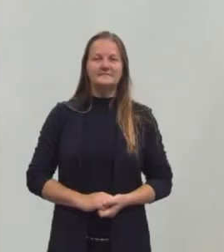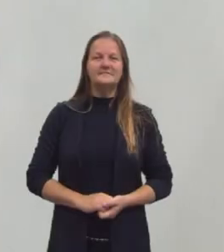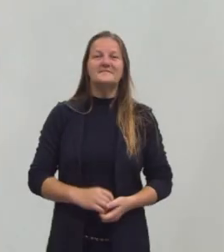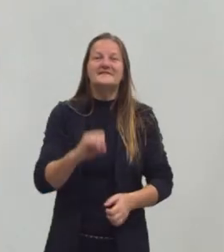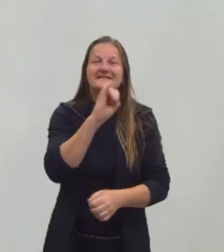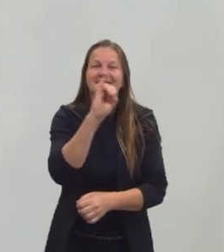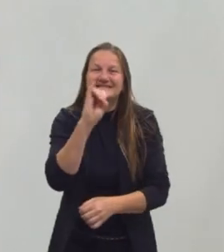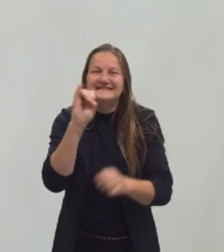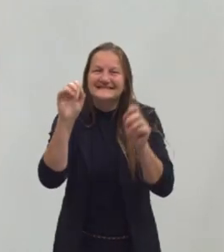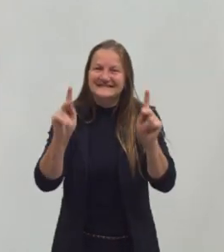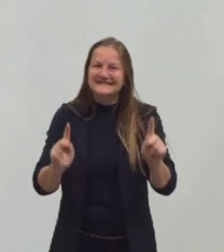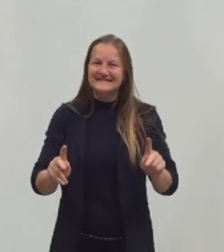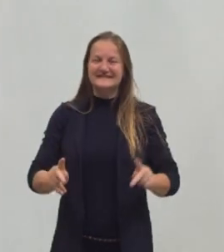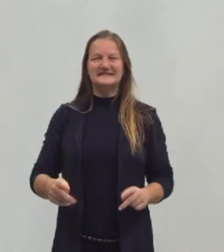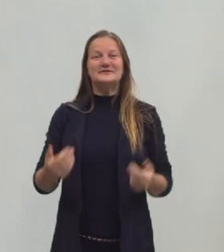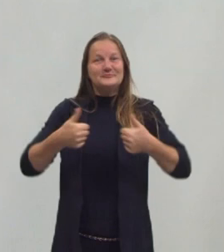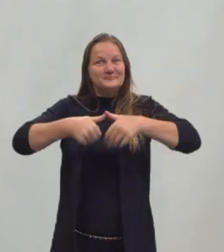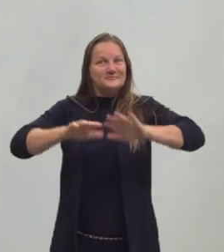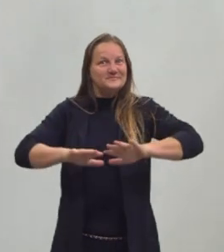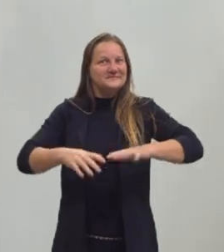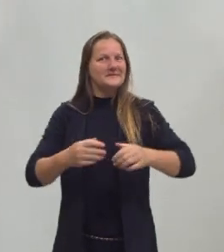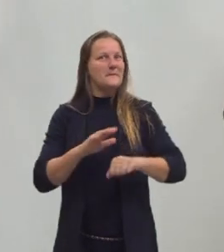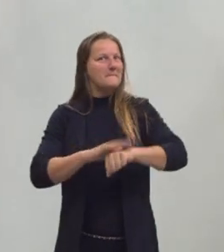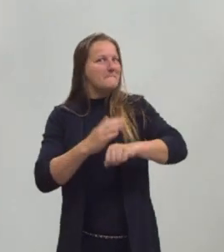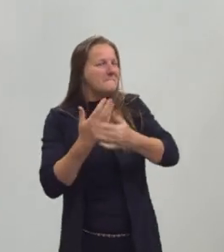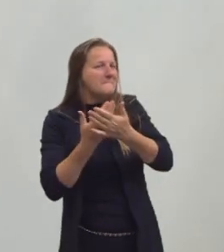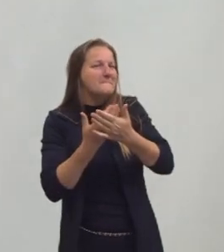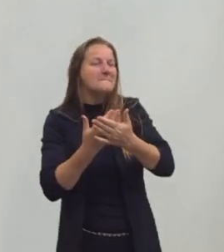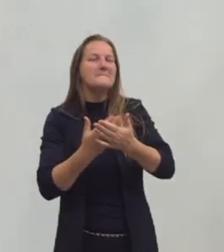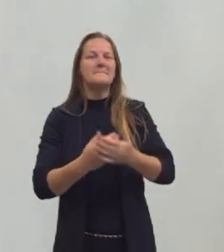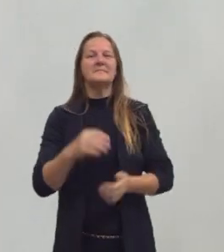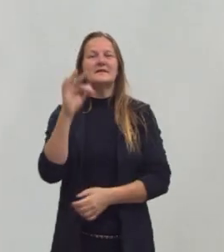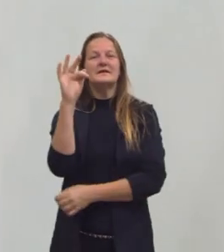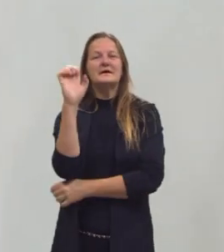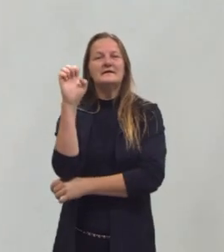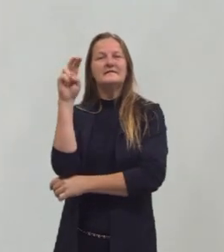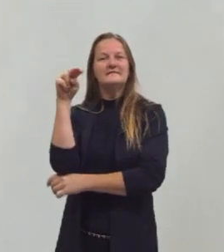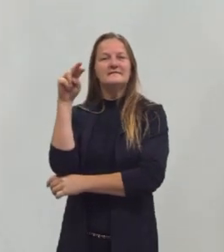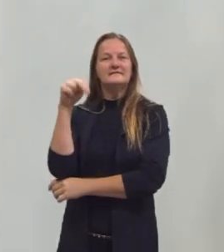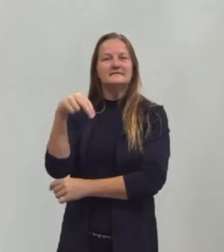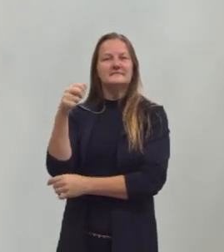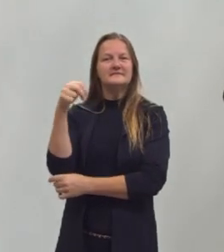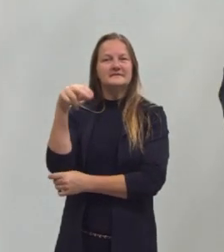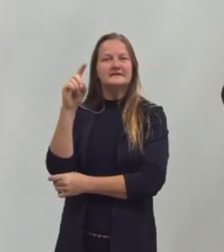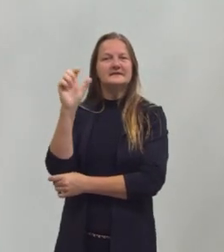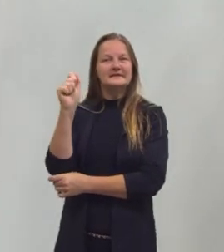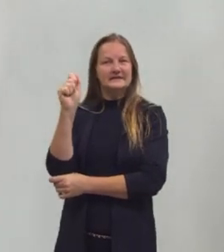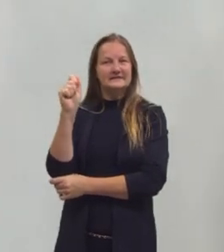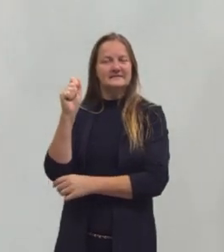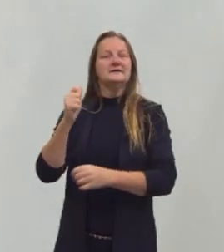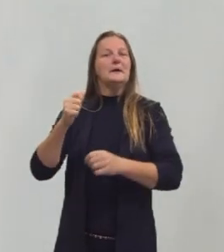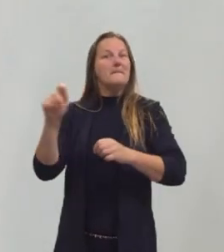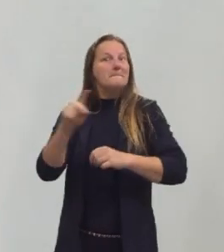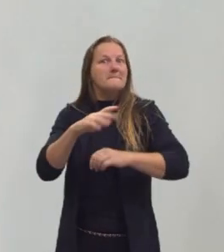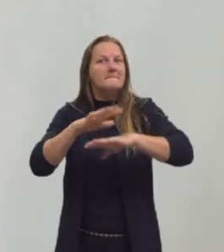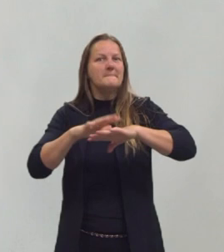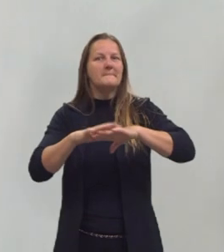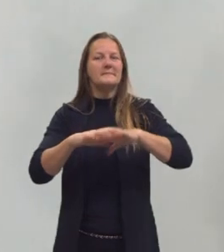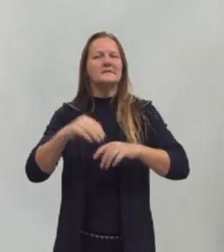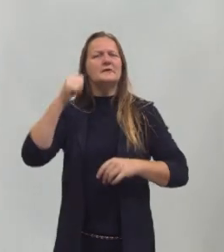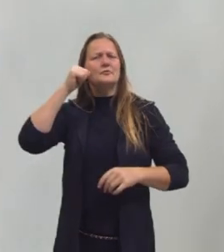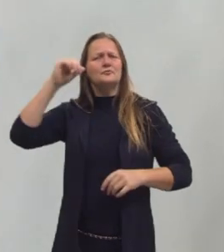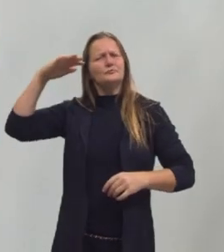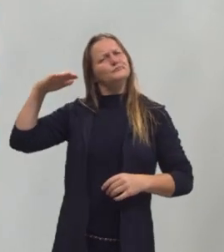Olá pessoal, estamos aqui para mais uma aula. Me chamo Fernanda, sou prof. de matemática, tenho baixa estatura,